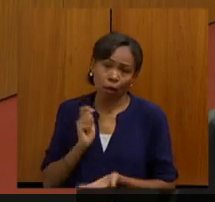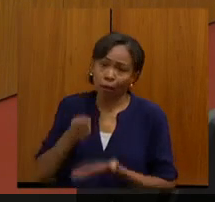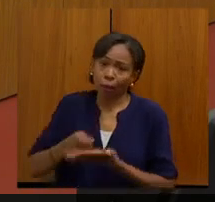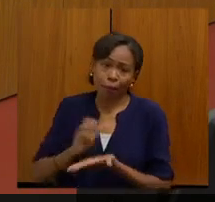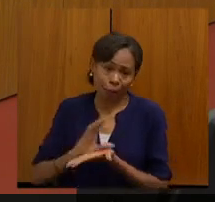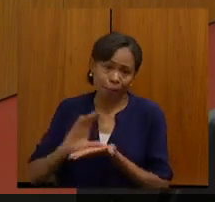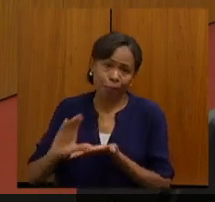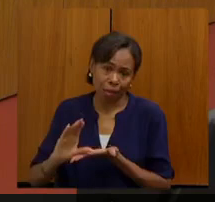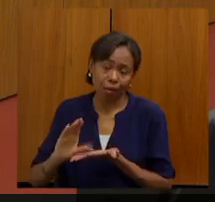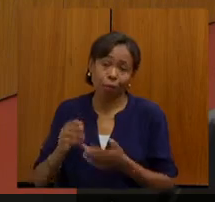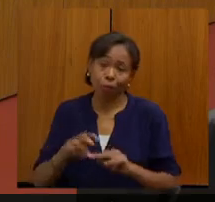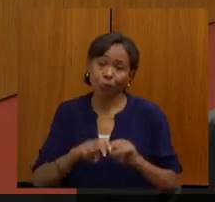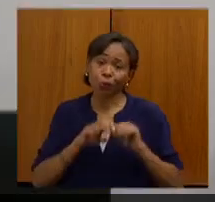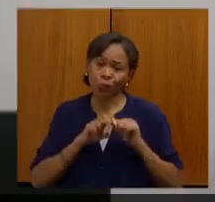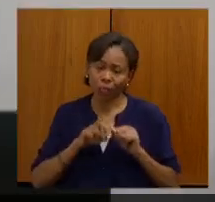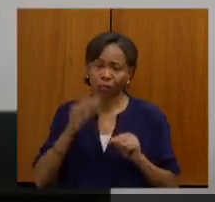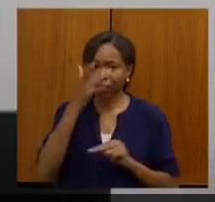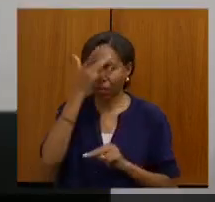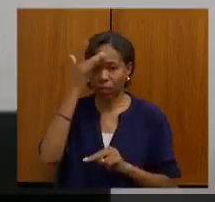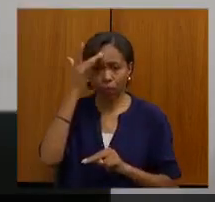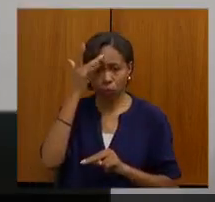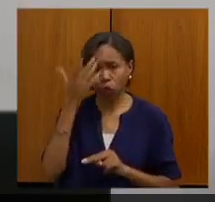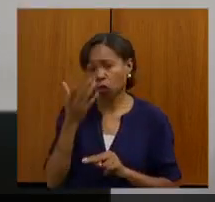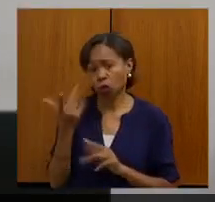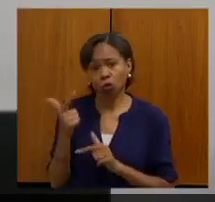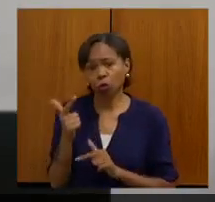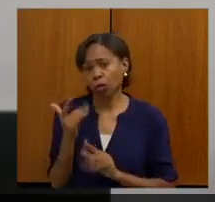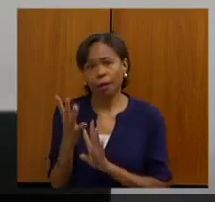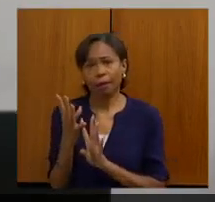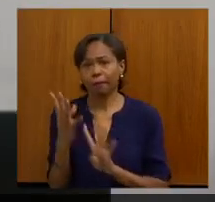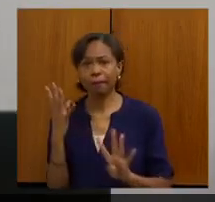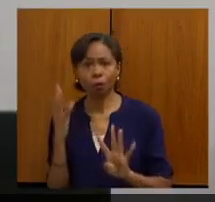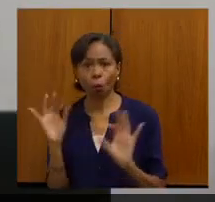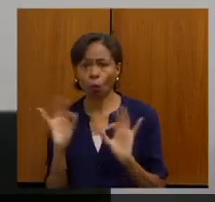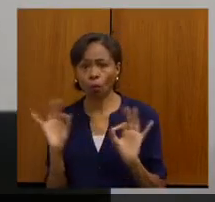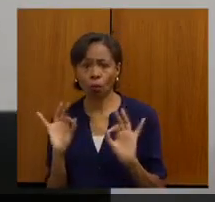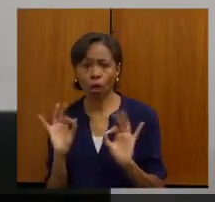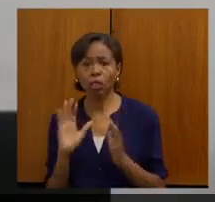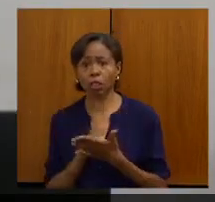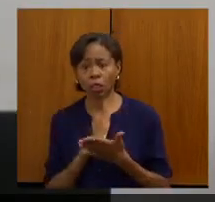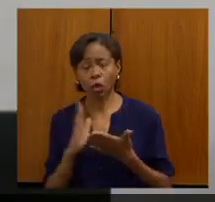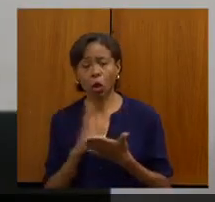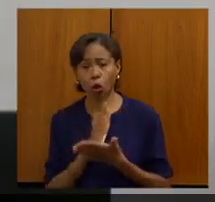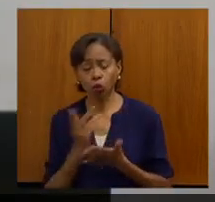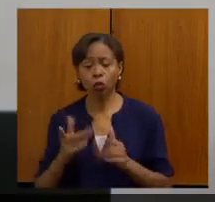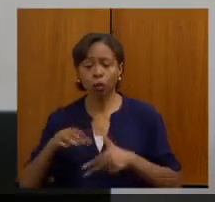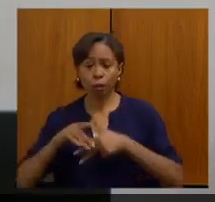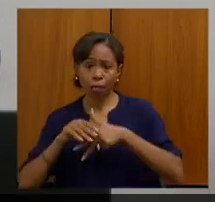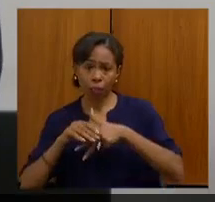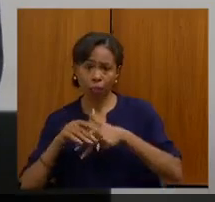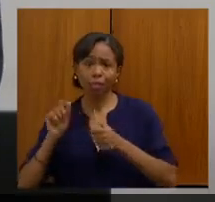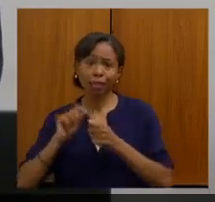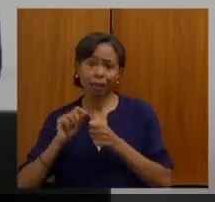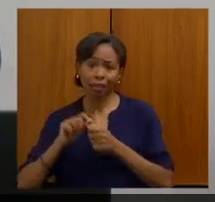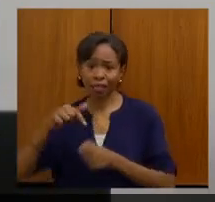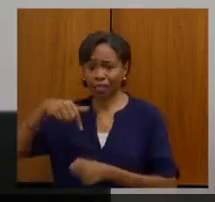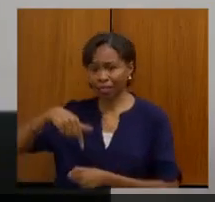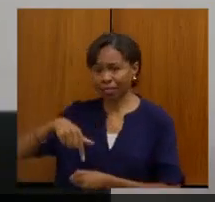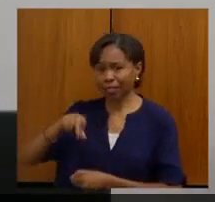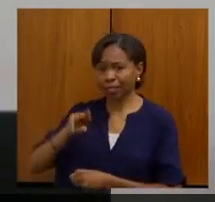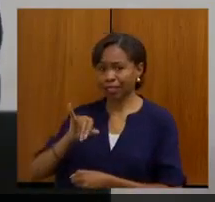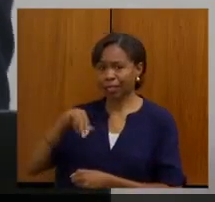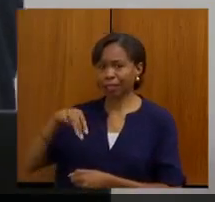motivo por que as pessoas não estão enfrentando fila e, às vezes, até tem pacientes fazendo quimioterapia sem uma precisa